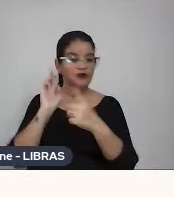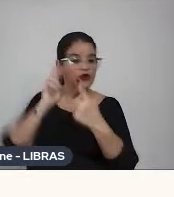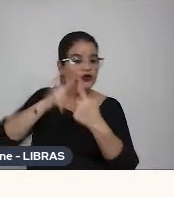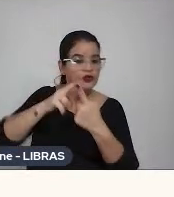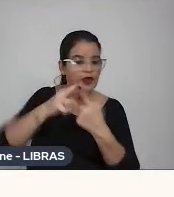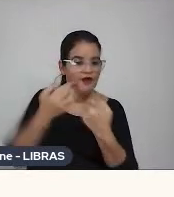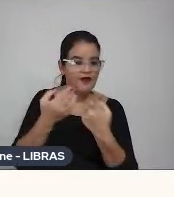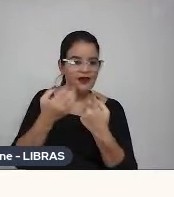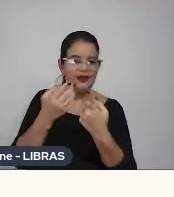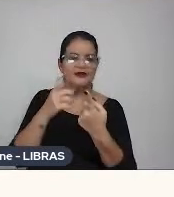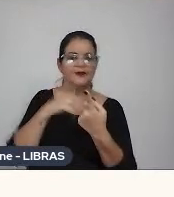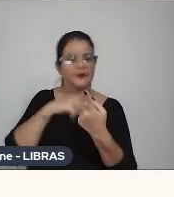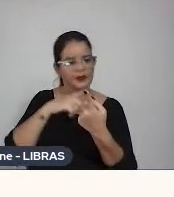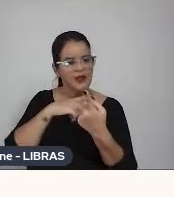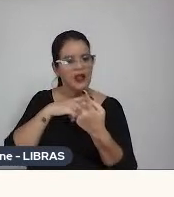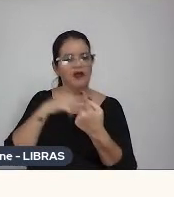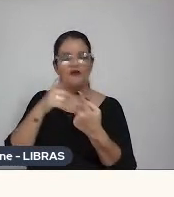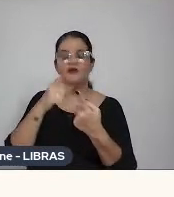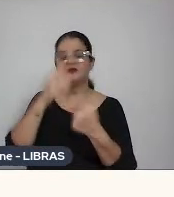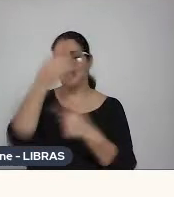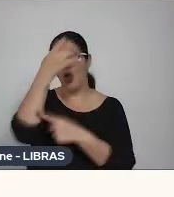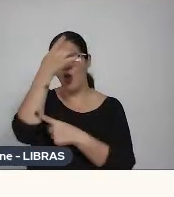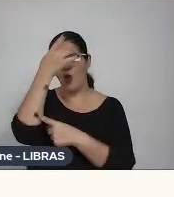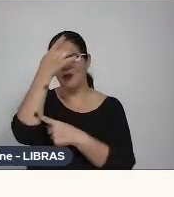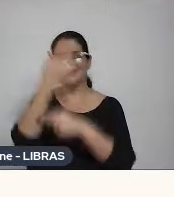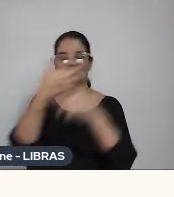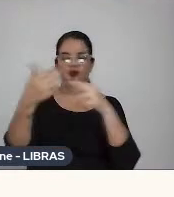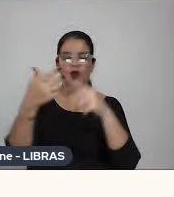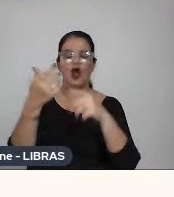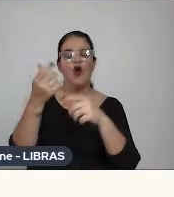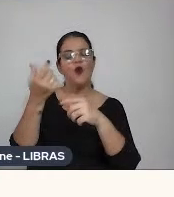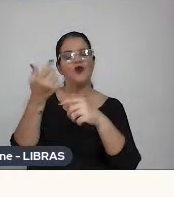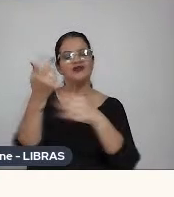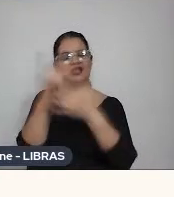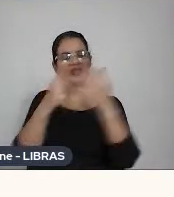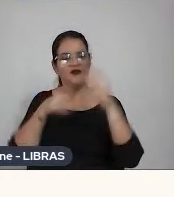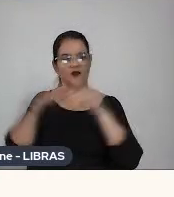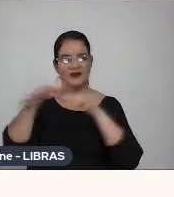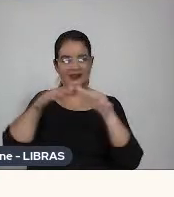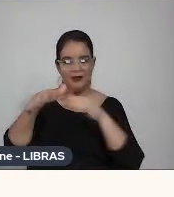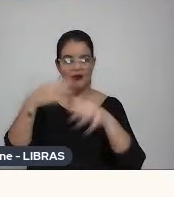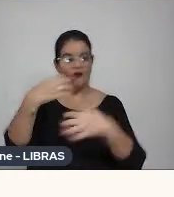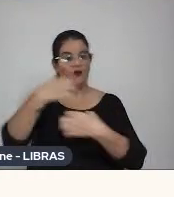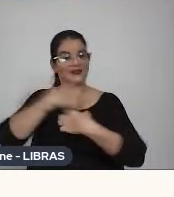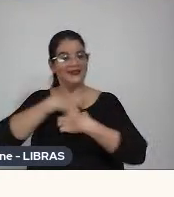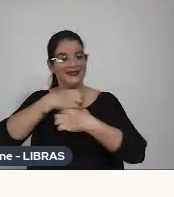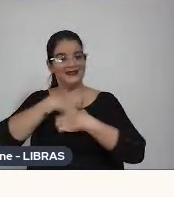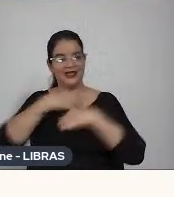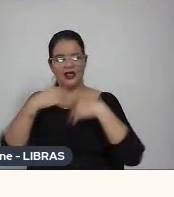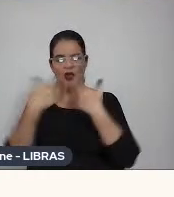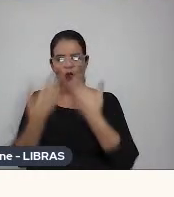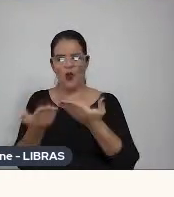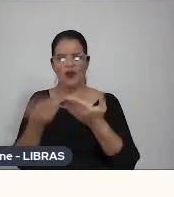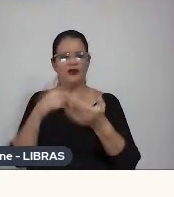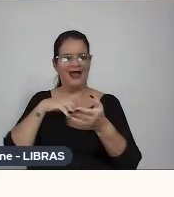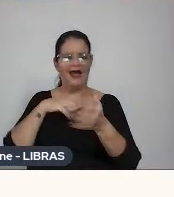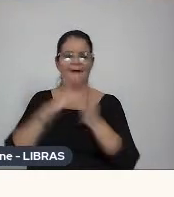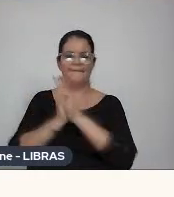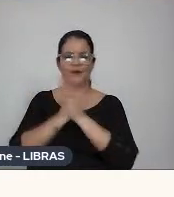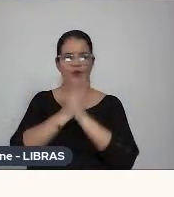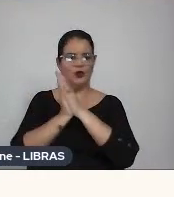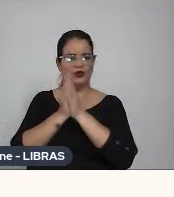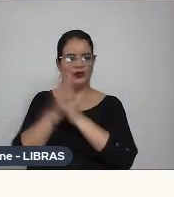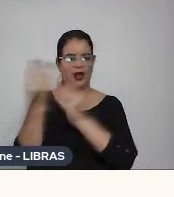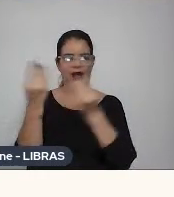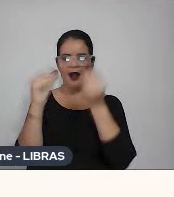isso exige que você tenha concentração no que você está animando, né, você sente ali, a hora que você está mexendo no boneco, o movimento que